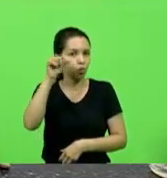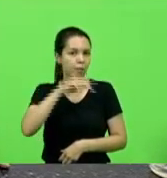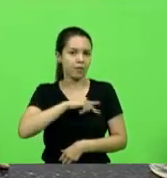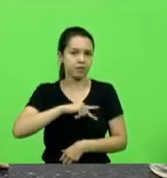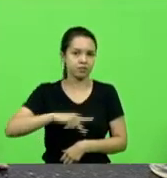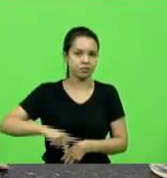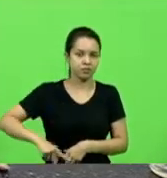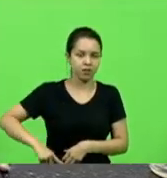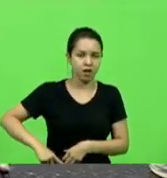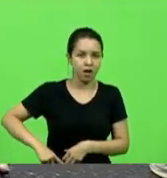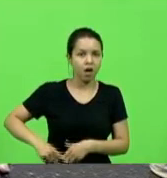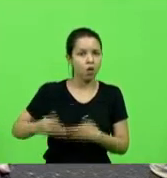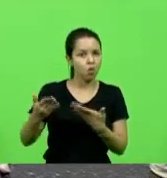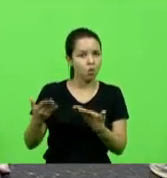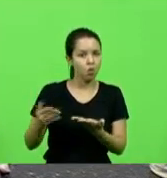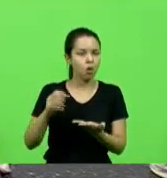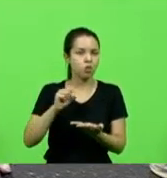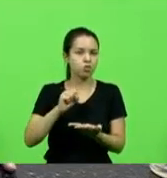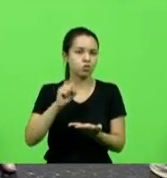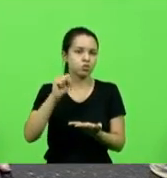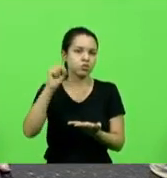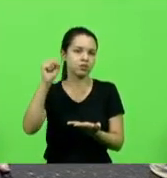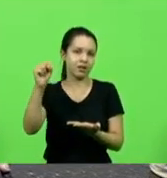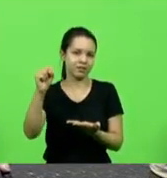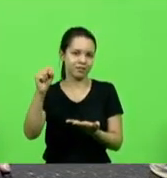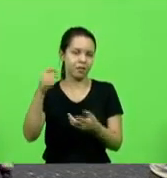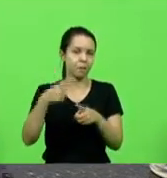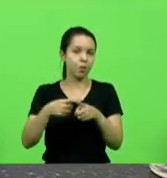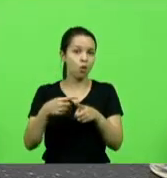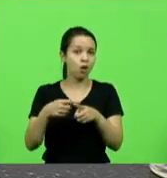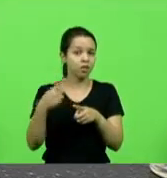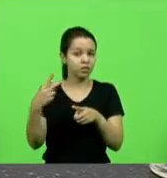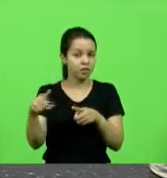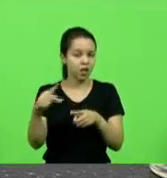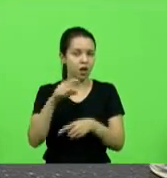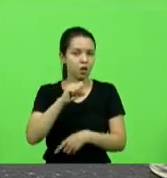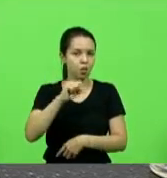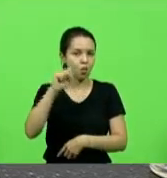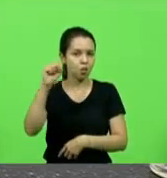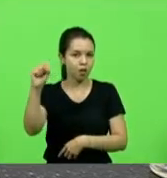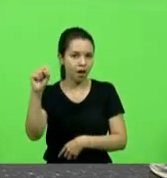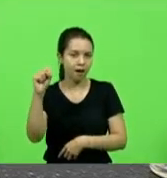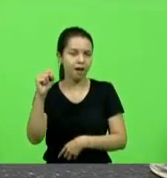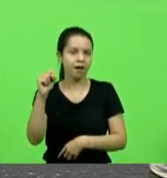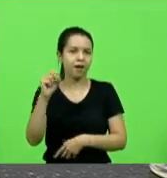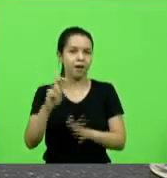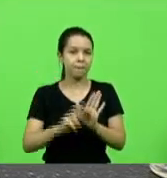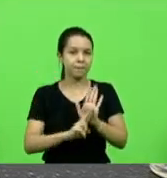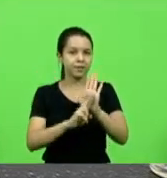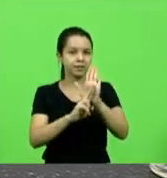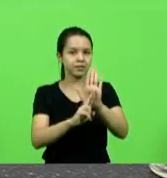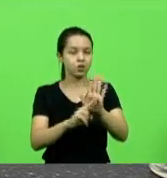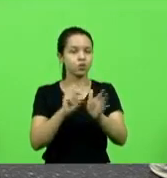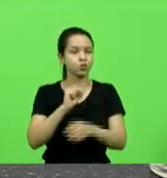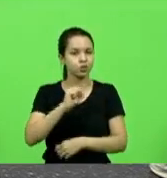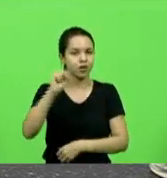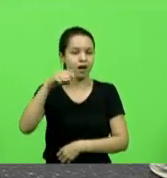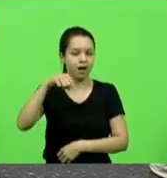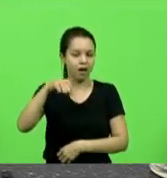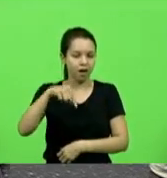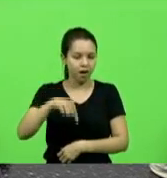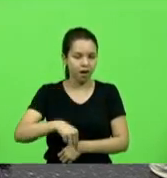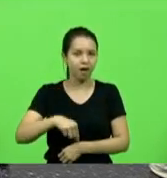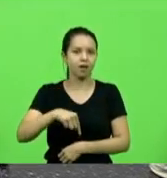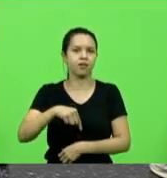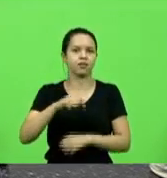sucesso representa o sucesso desta instituição importante que é o poder legislativo de Santa